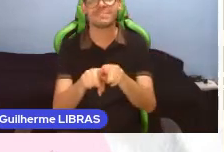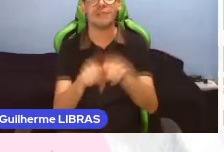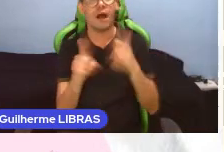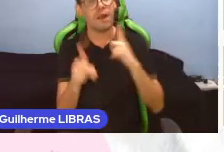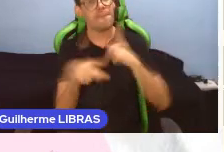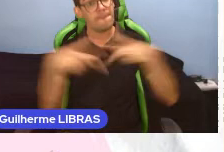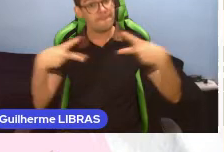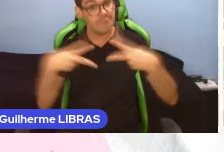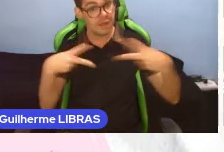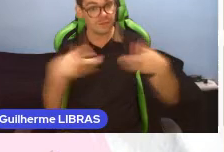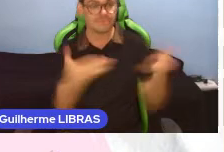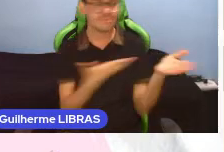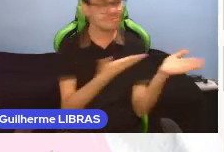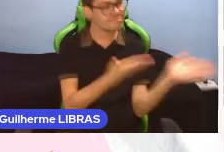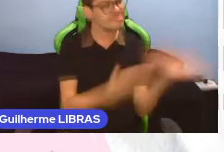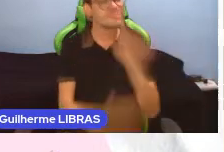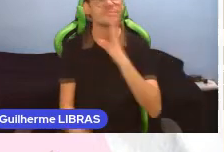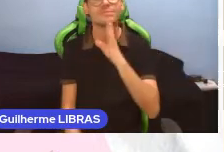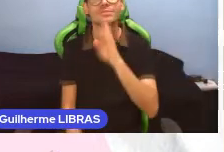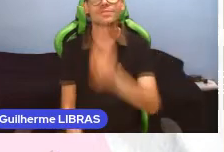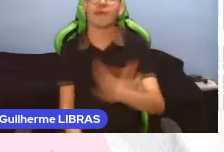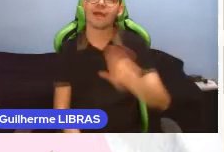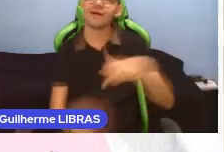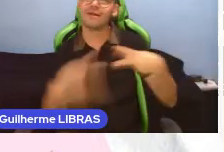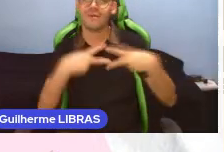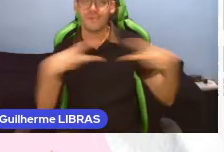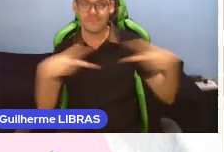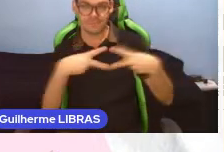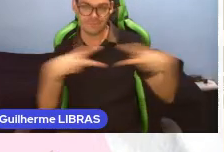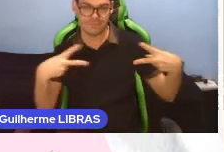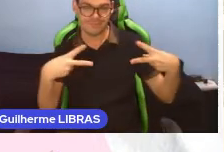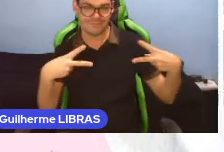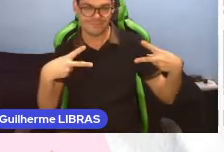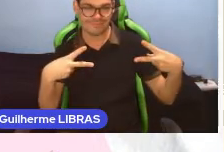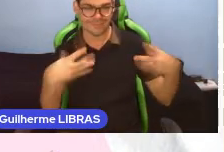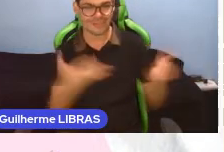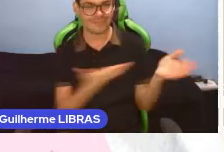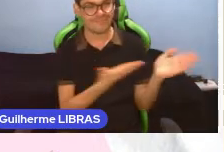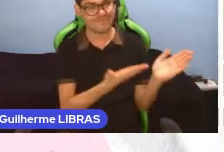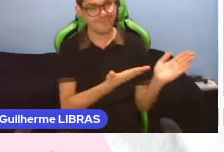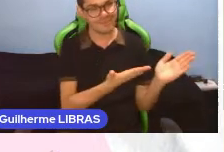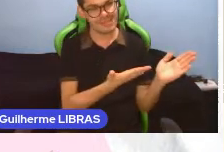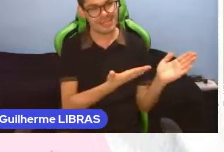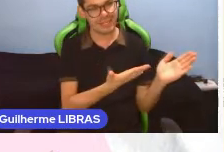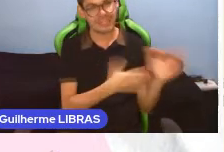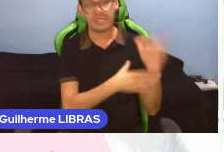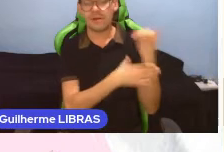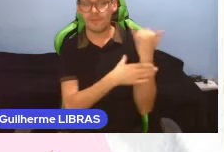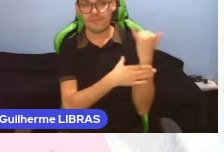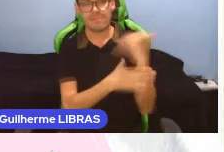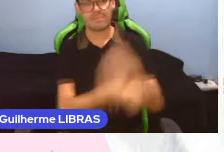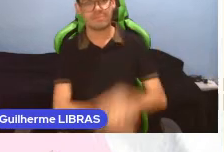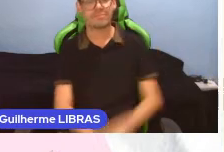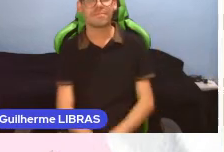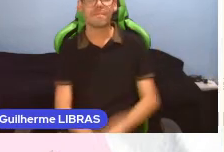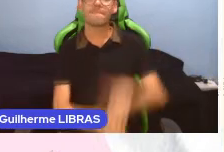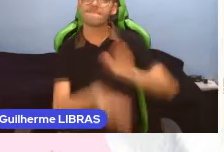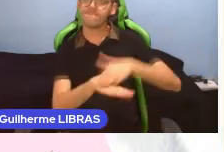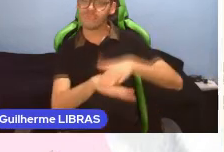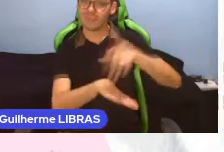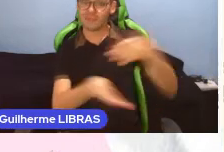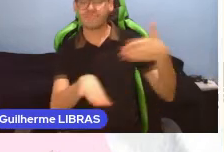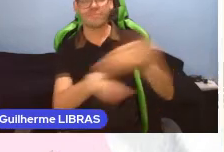para conhecer um vídeo com uso de legenda. É esse link que está na tela, né, no YouTube e que vocês conseguem